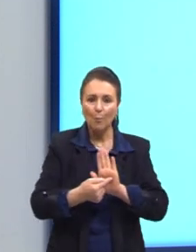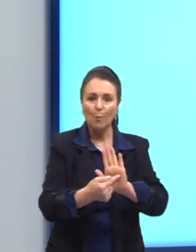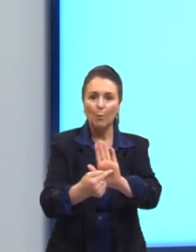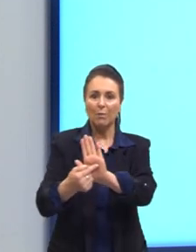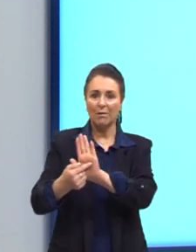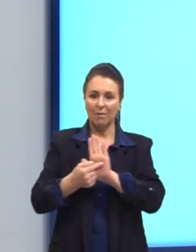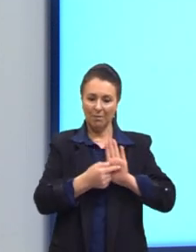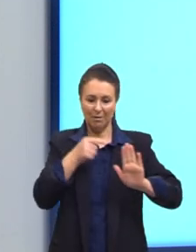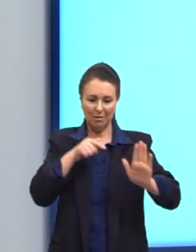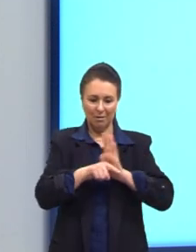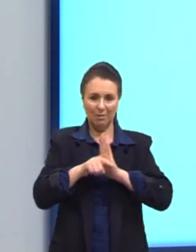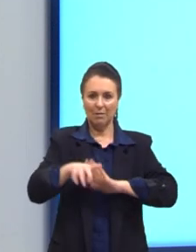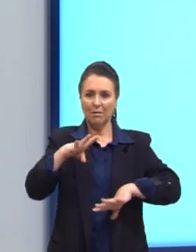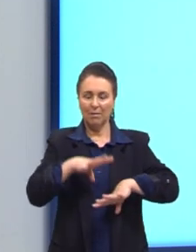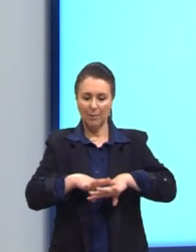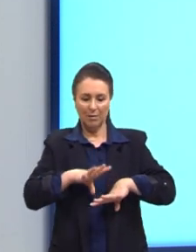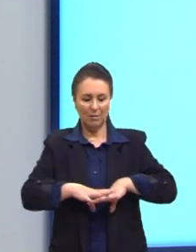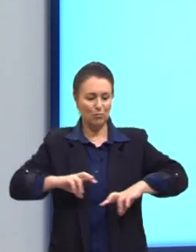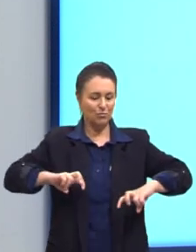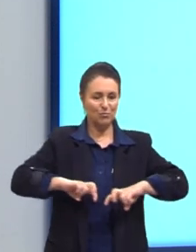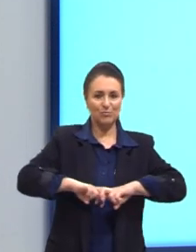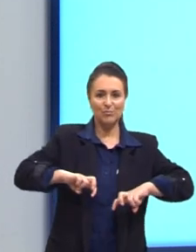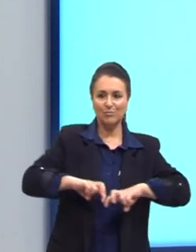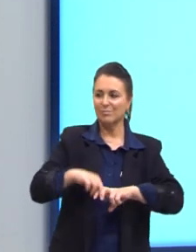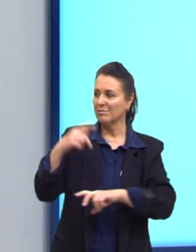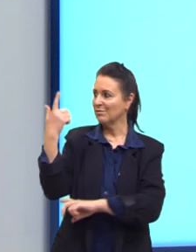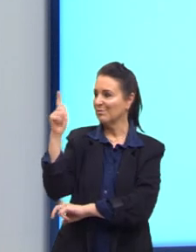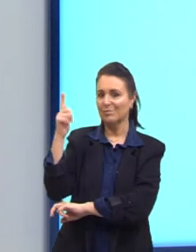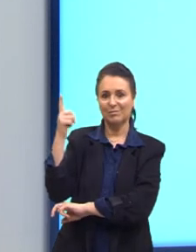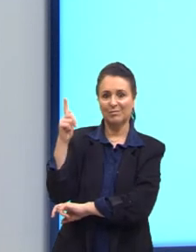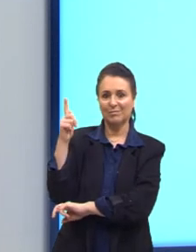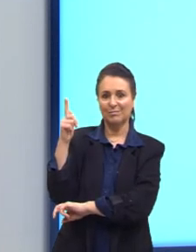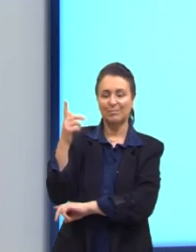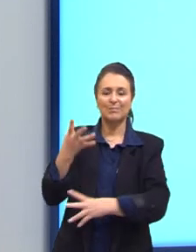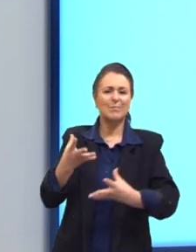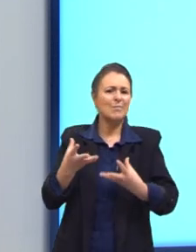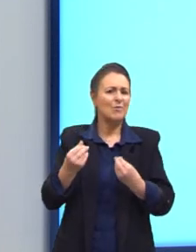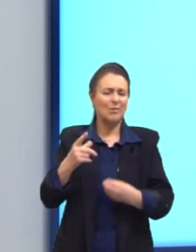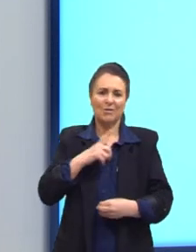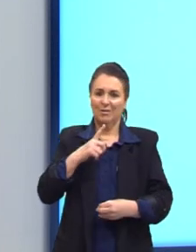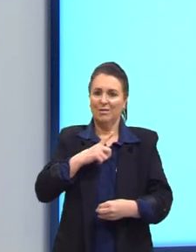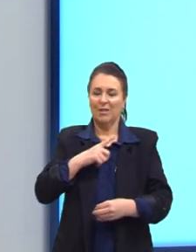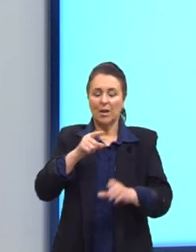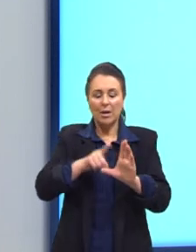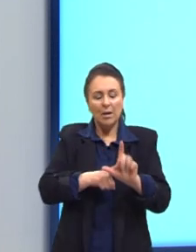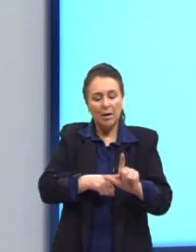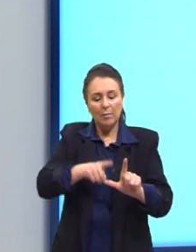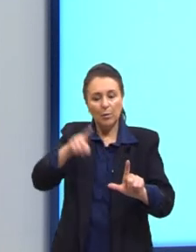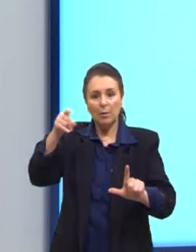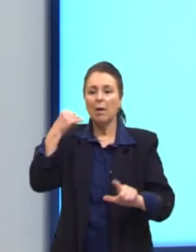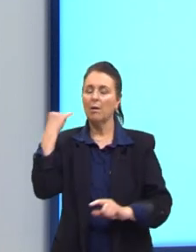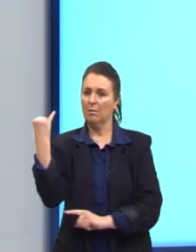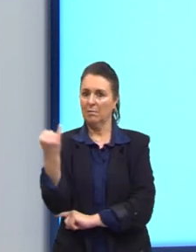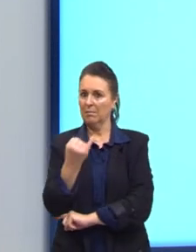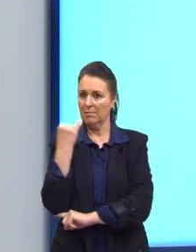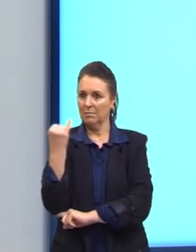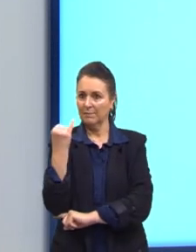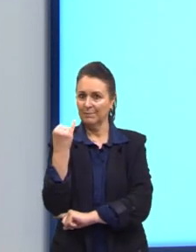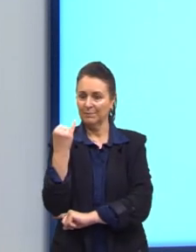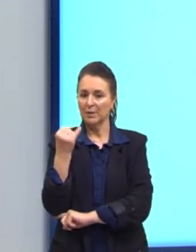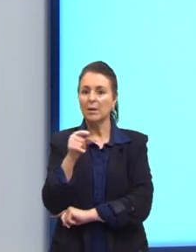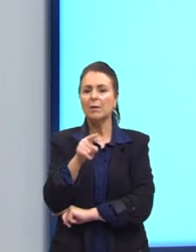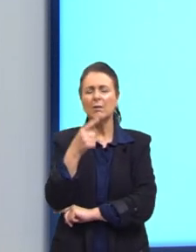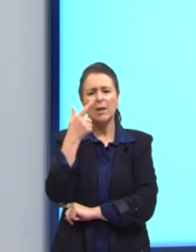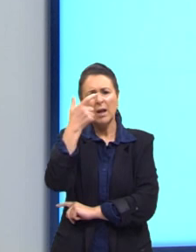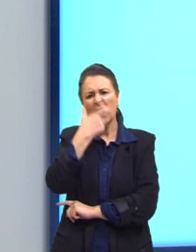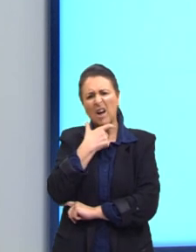matemática, de física, de geografia. Então, os gráficos, eles são importantes. Se você acha